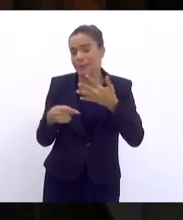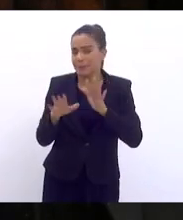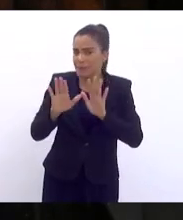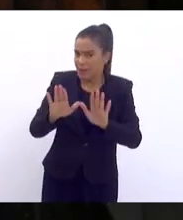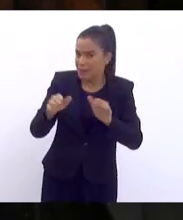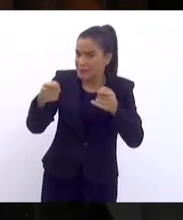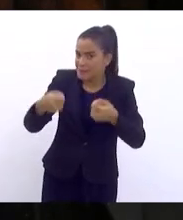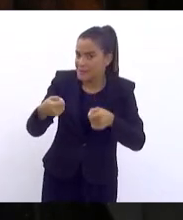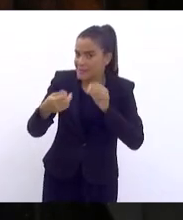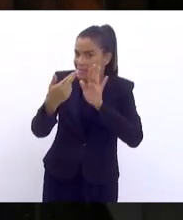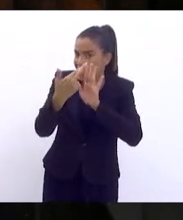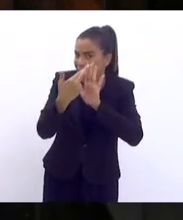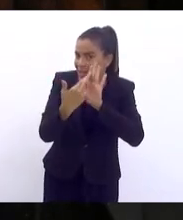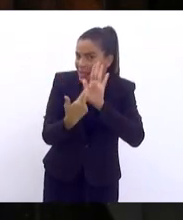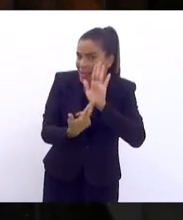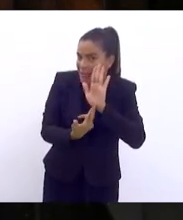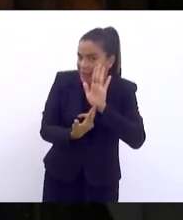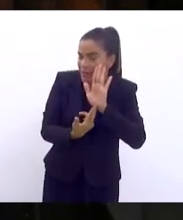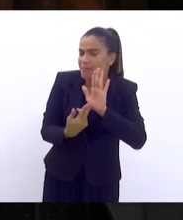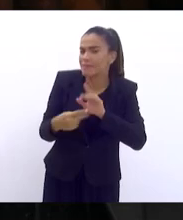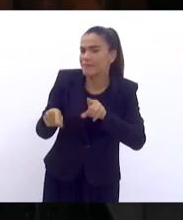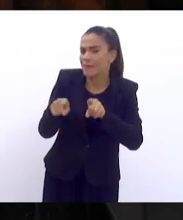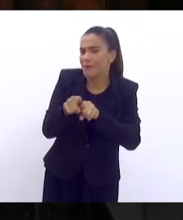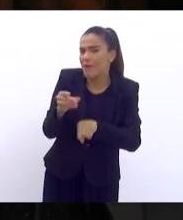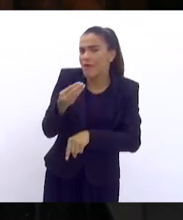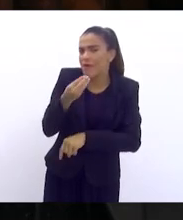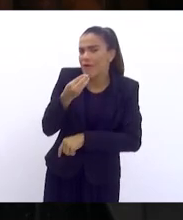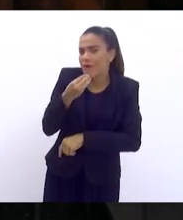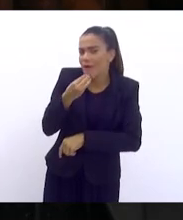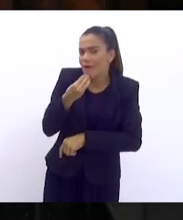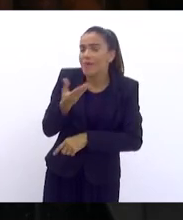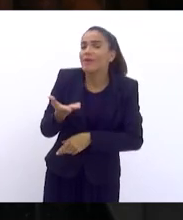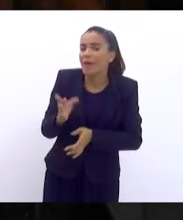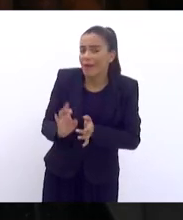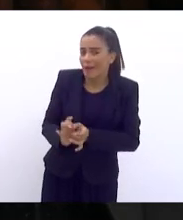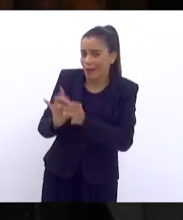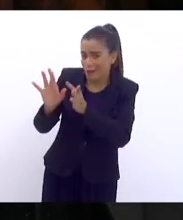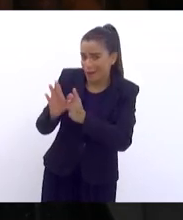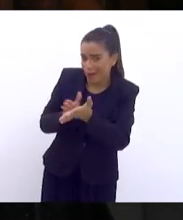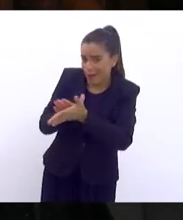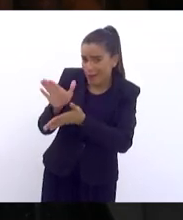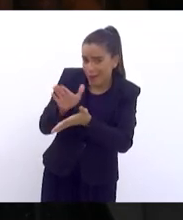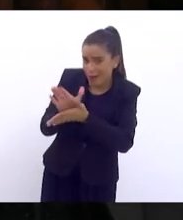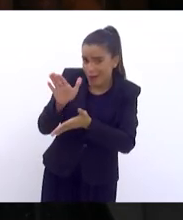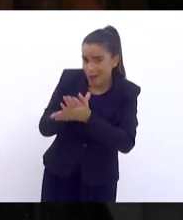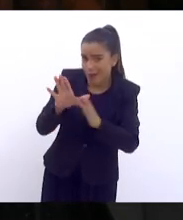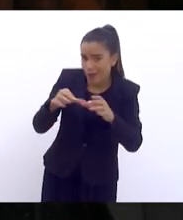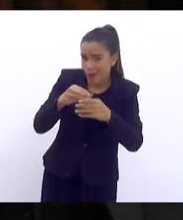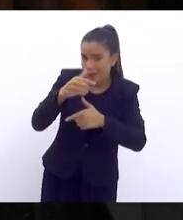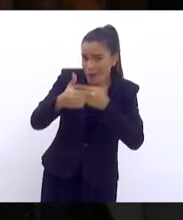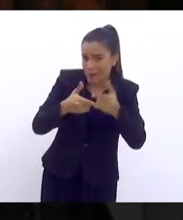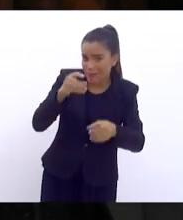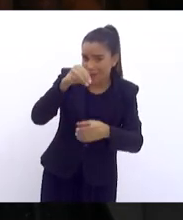ter regras para isso. E evidentemente quem tem que autorizar a publicação das frentes